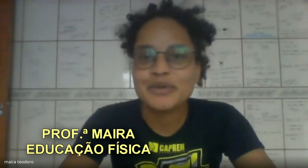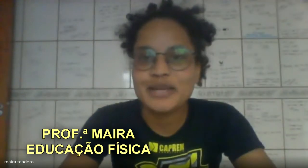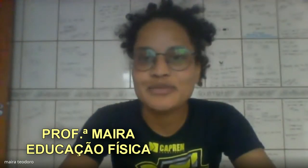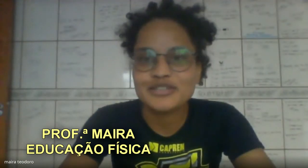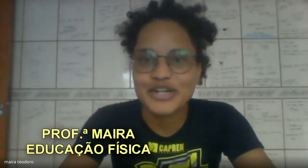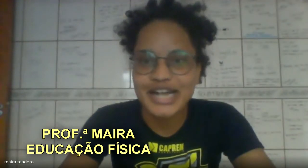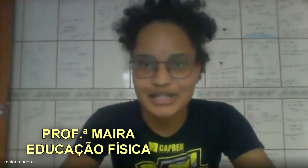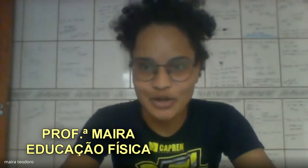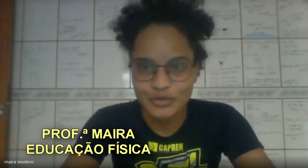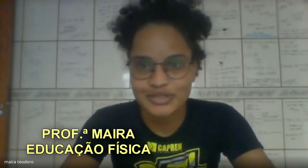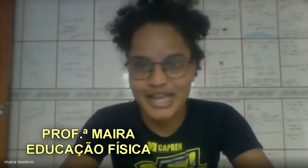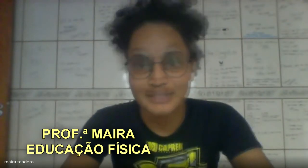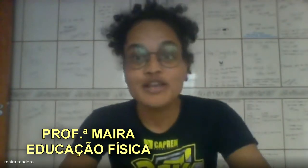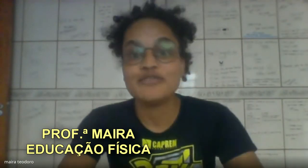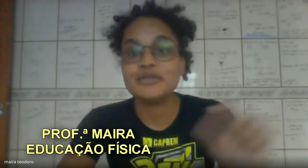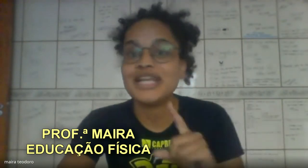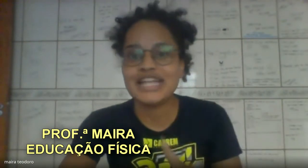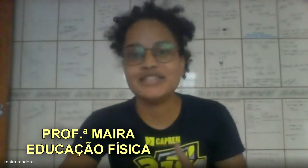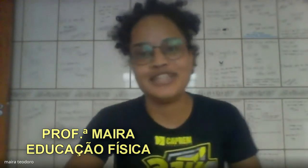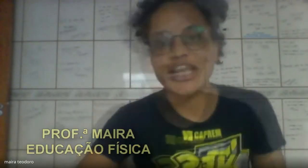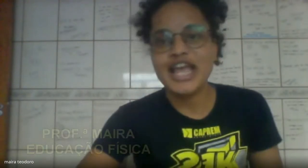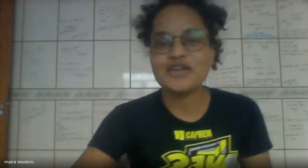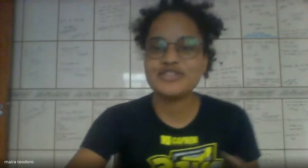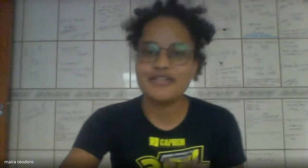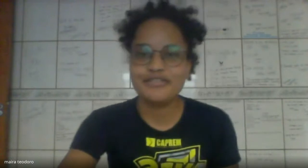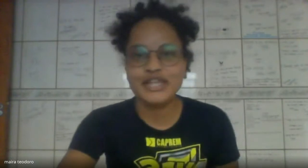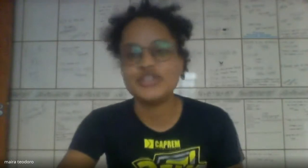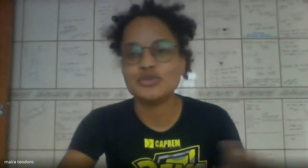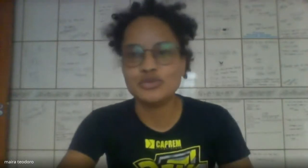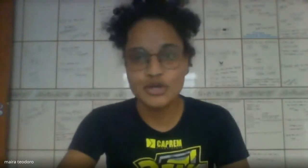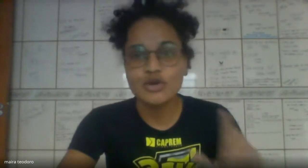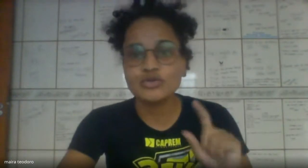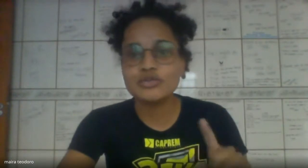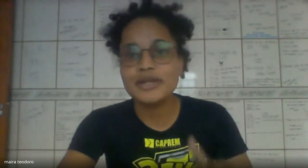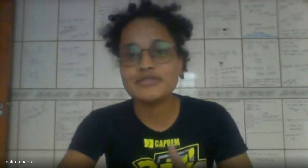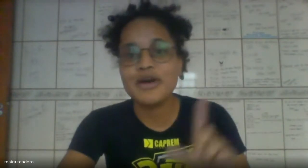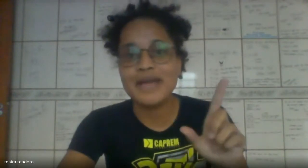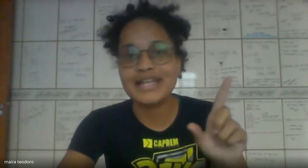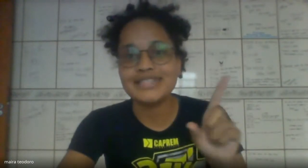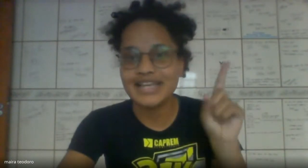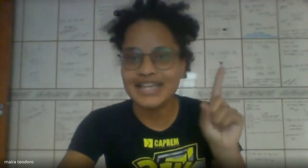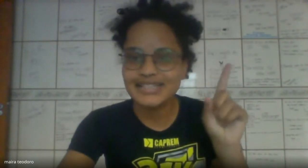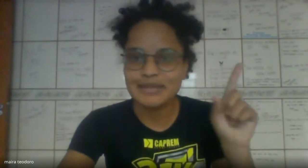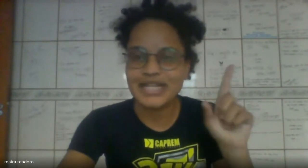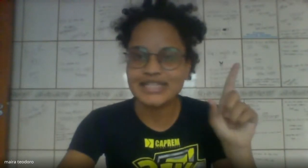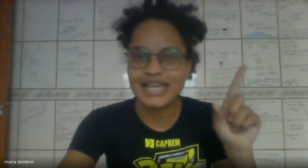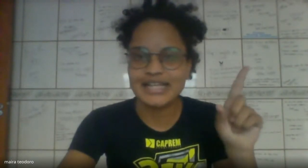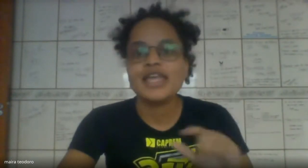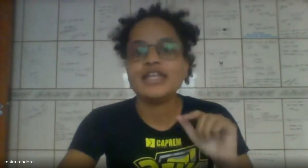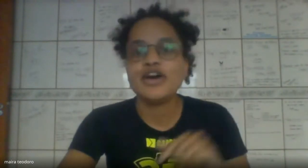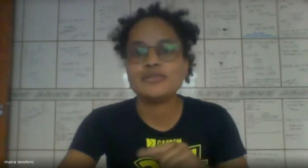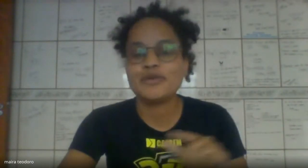que podemos retornar logo, certo? Vou explicar a atividade. É um desafio dos números. Os números vão aparecer aqui em cima na